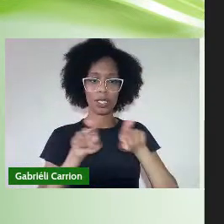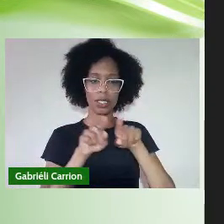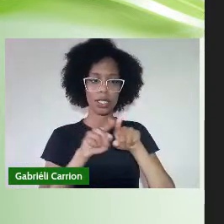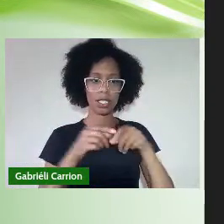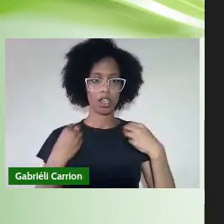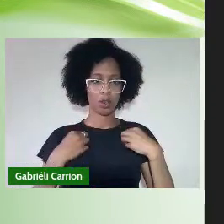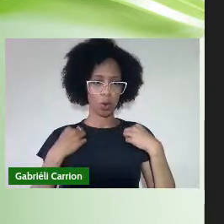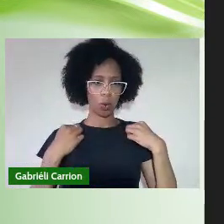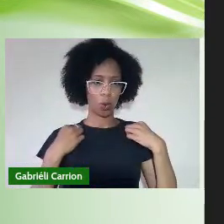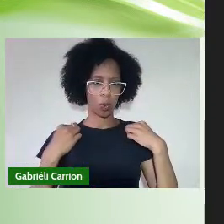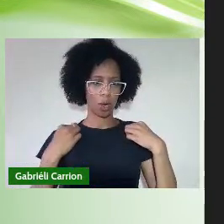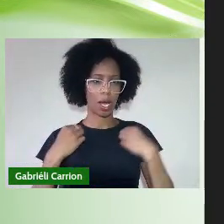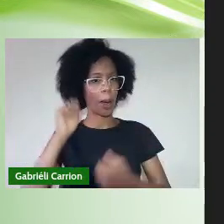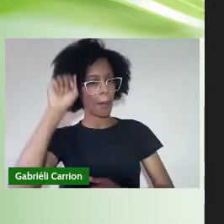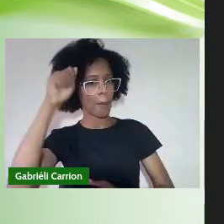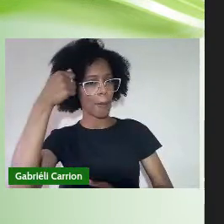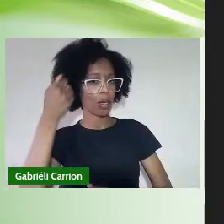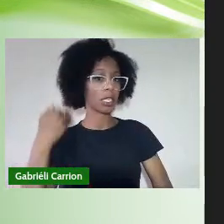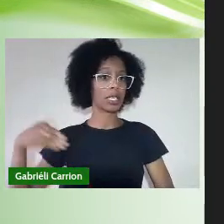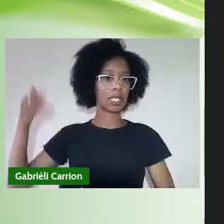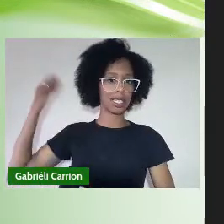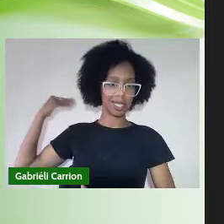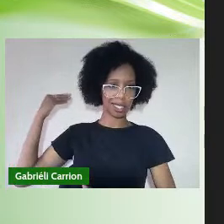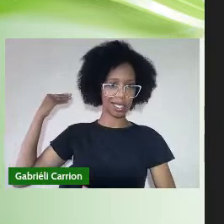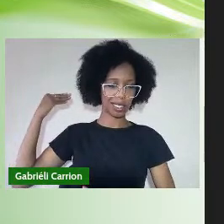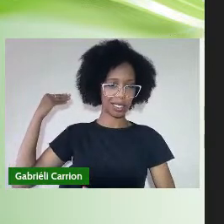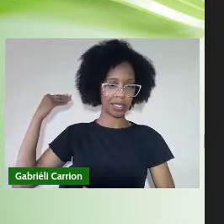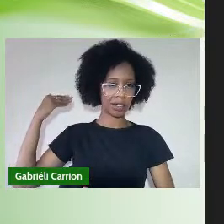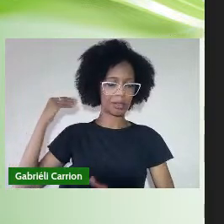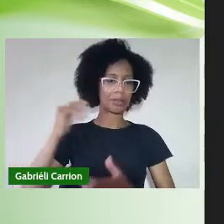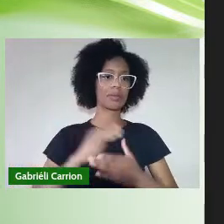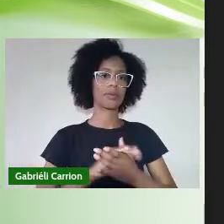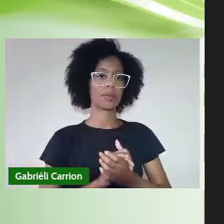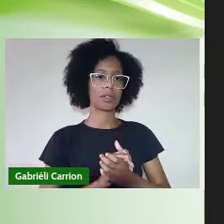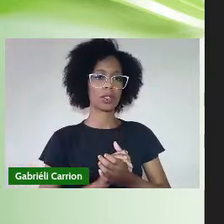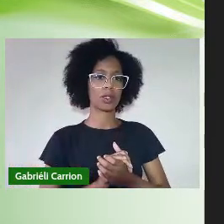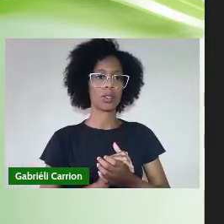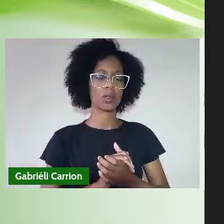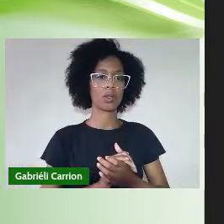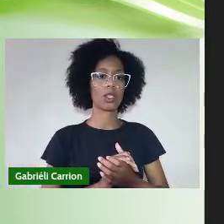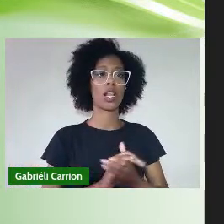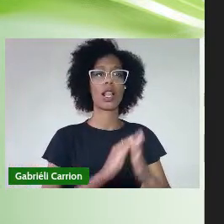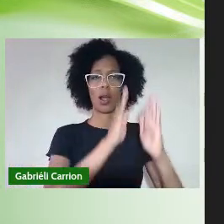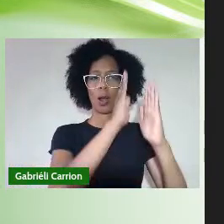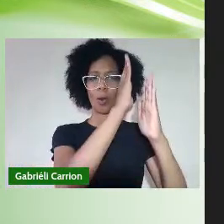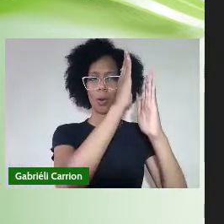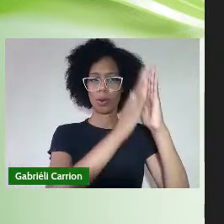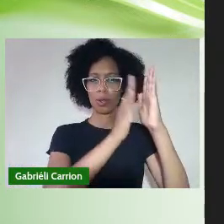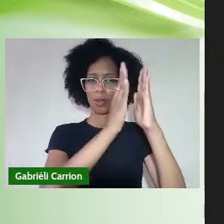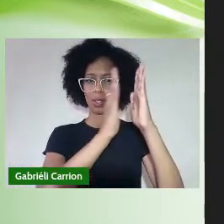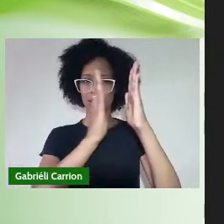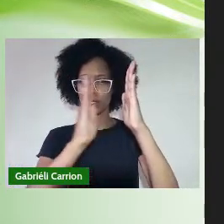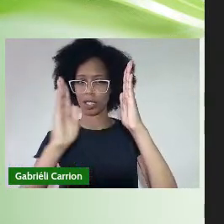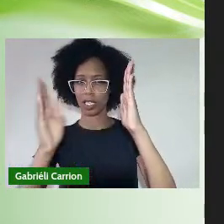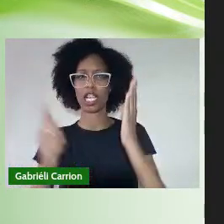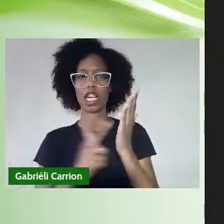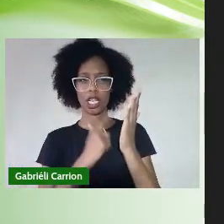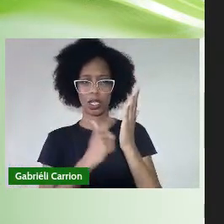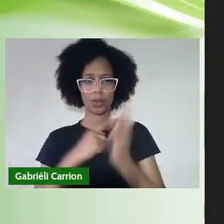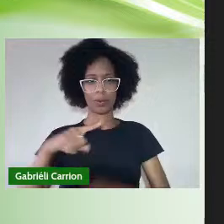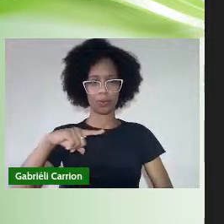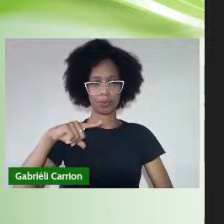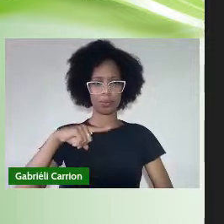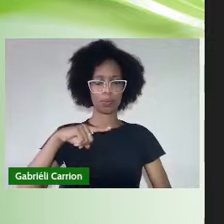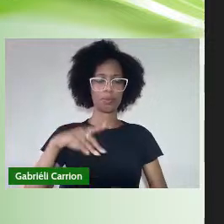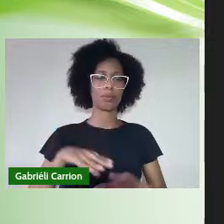fundo Tenho uma estante com livros Quero